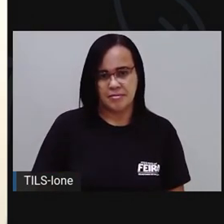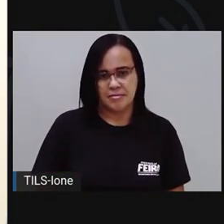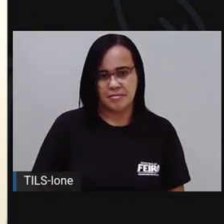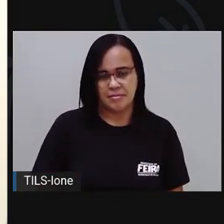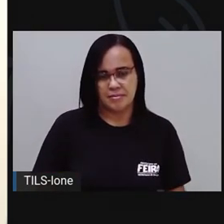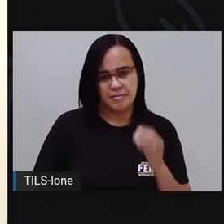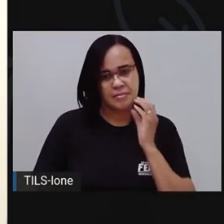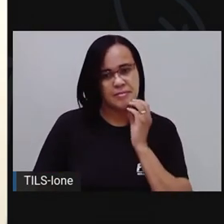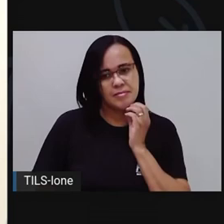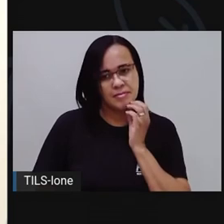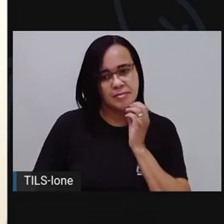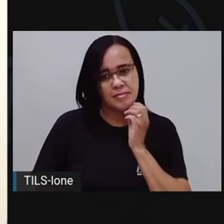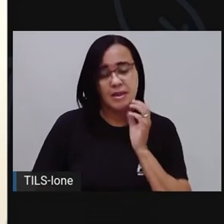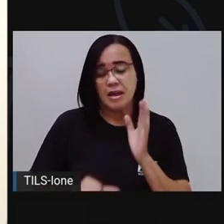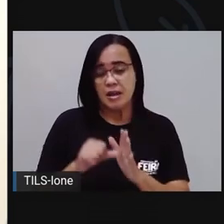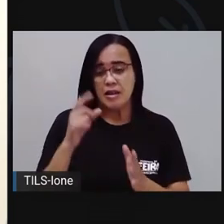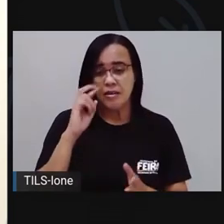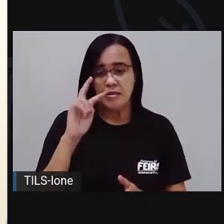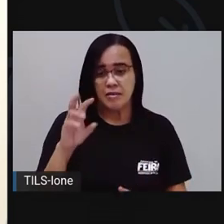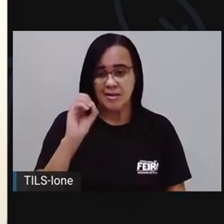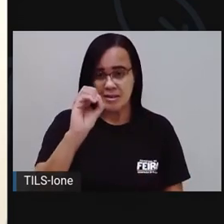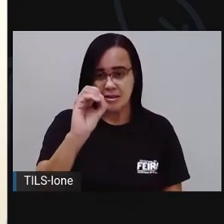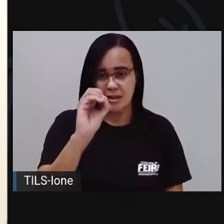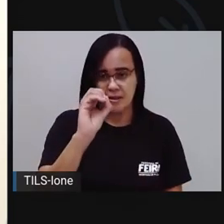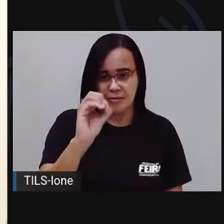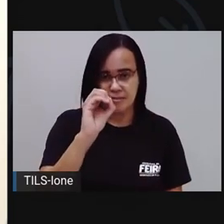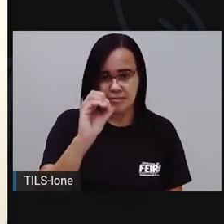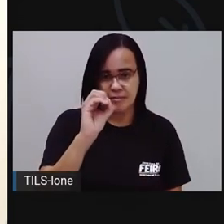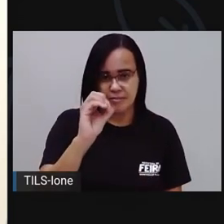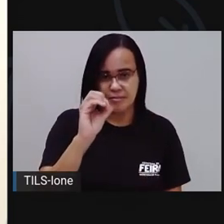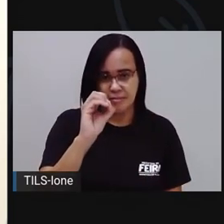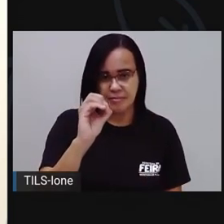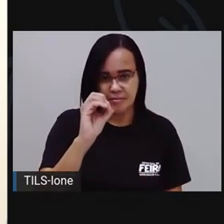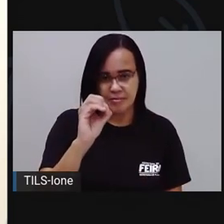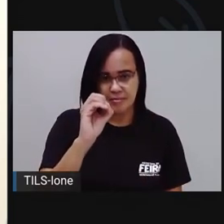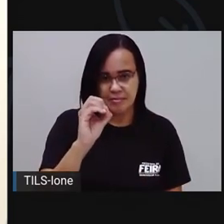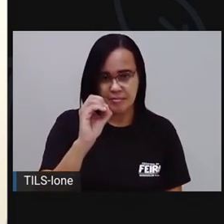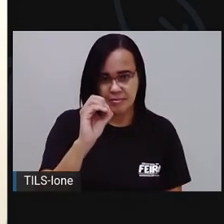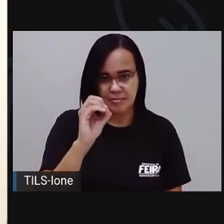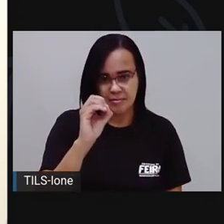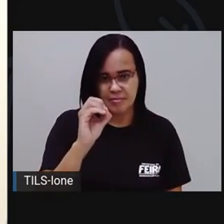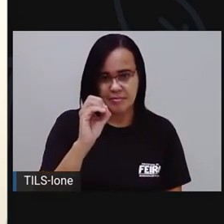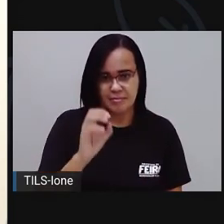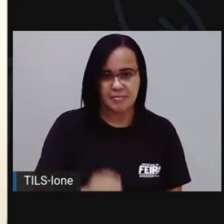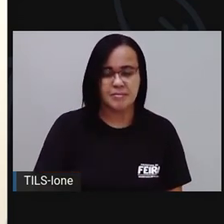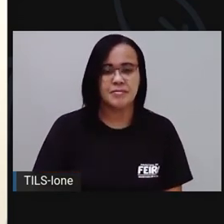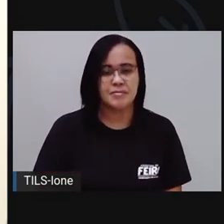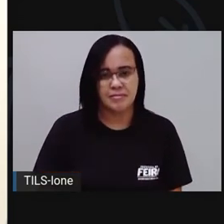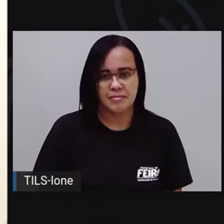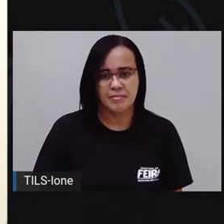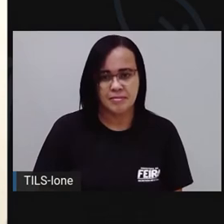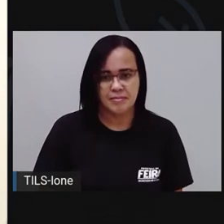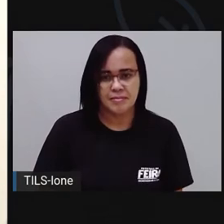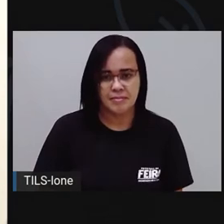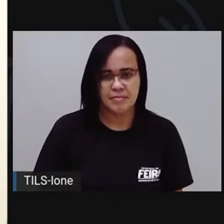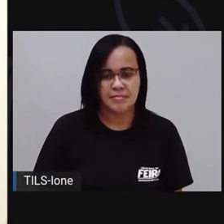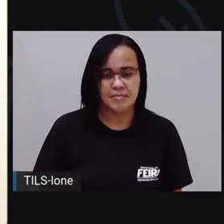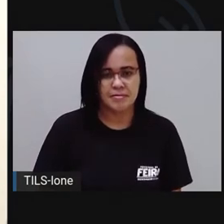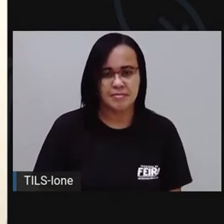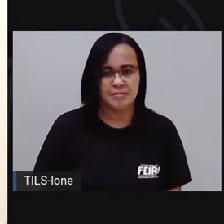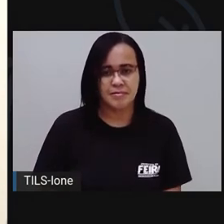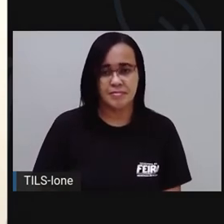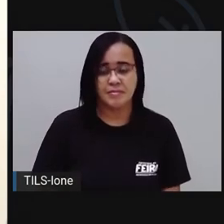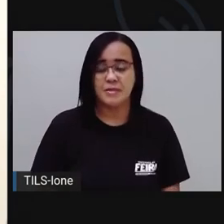virando, vocês conseguem ver. Ó, está vendo? Agora está mexendo, porque a Pró está manipulando ela. Ó, zero